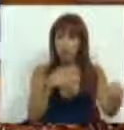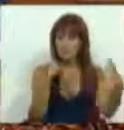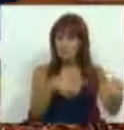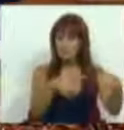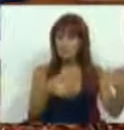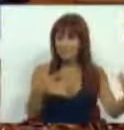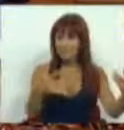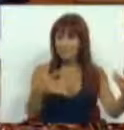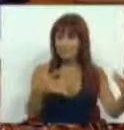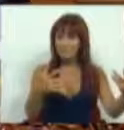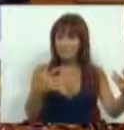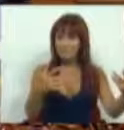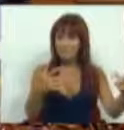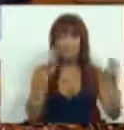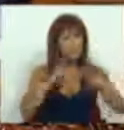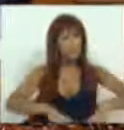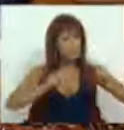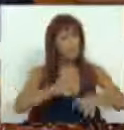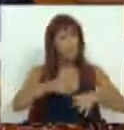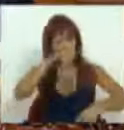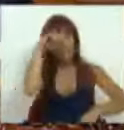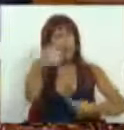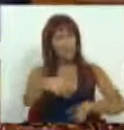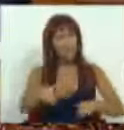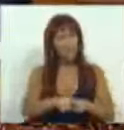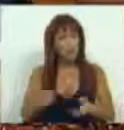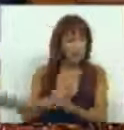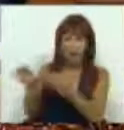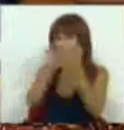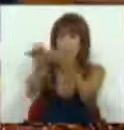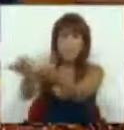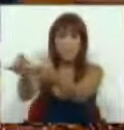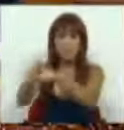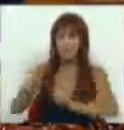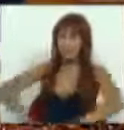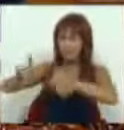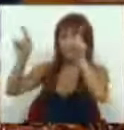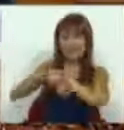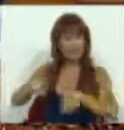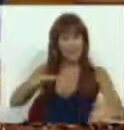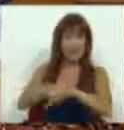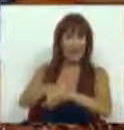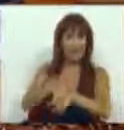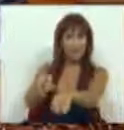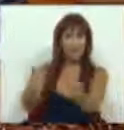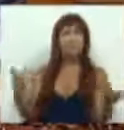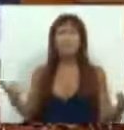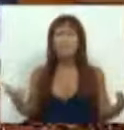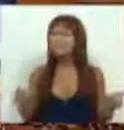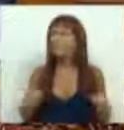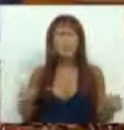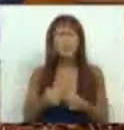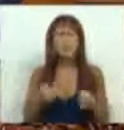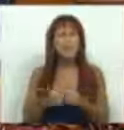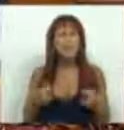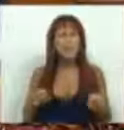a ser encontradas grandes dificuldades para financiar o desenvolvimento desta rede. Mas este